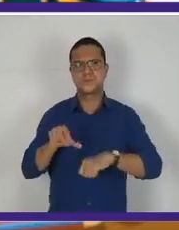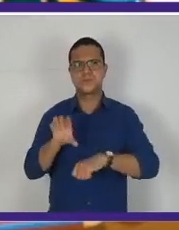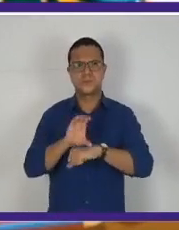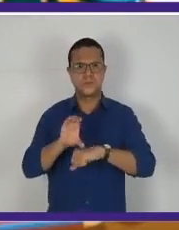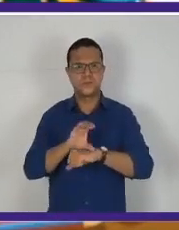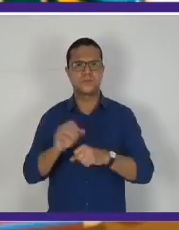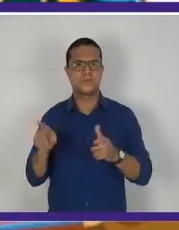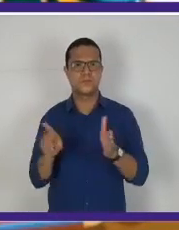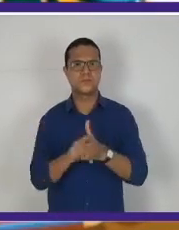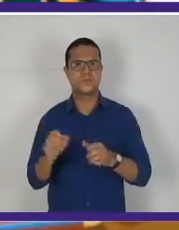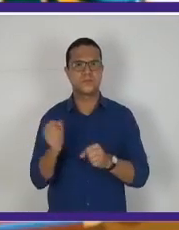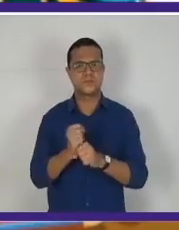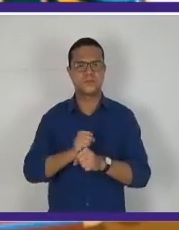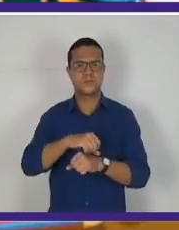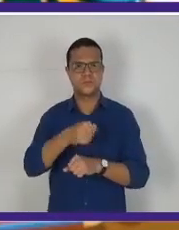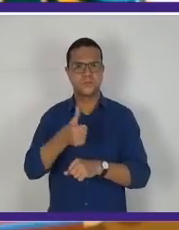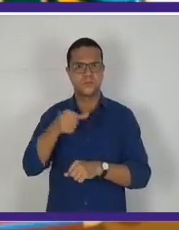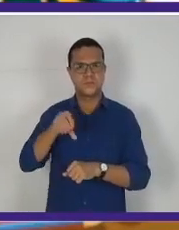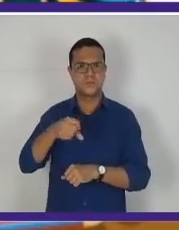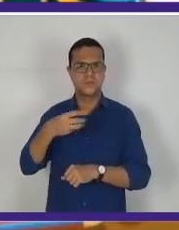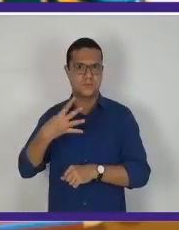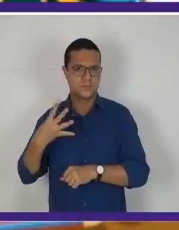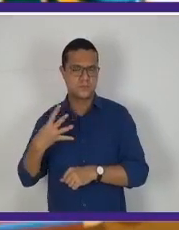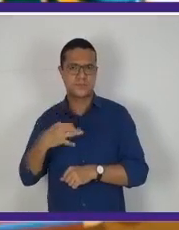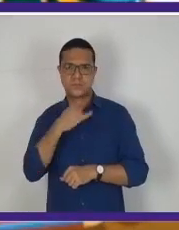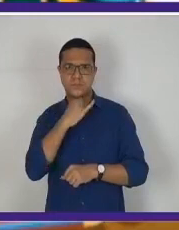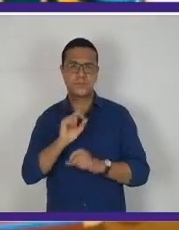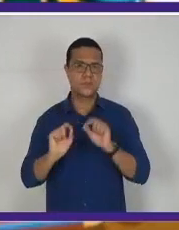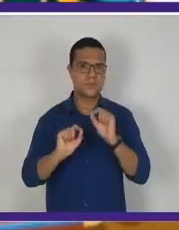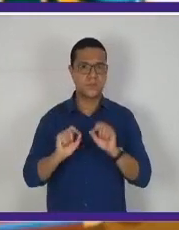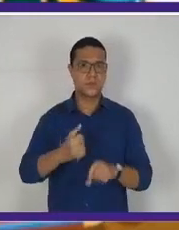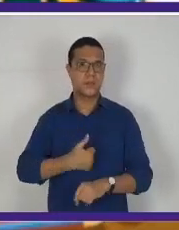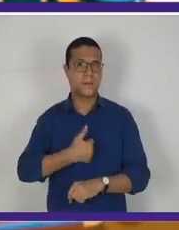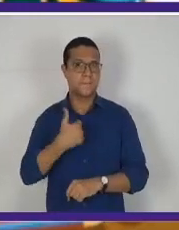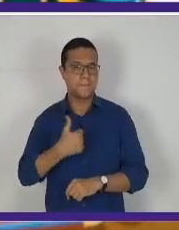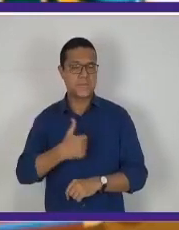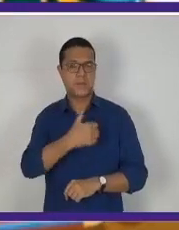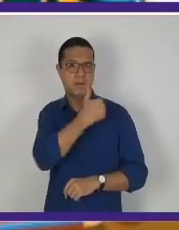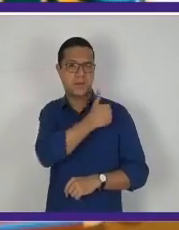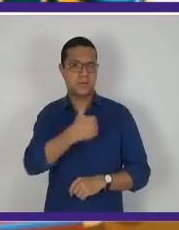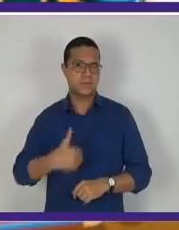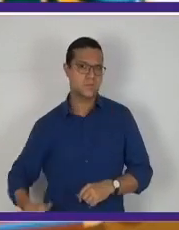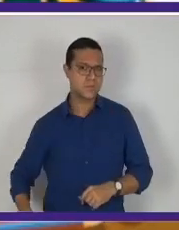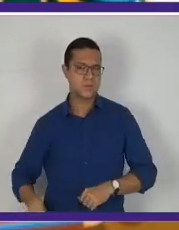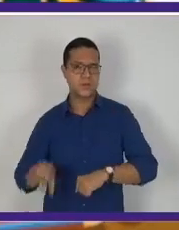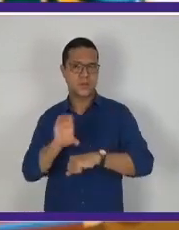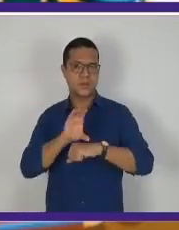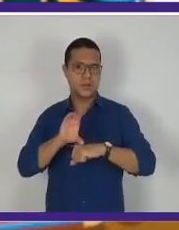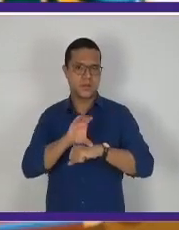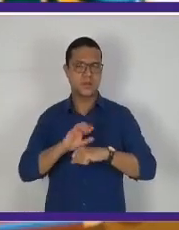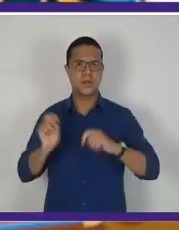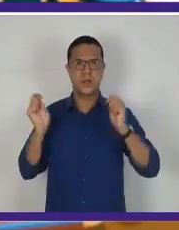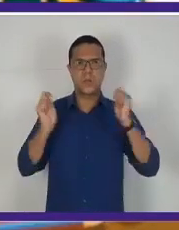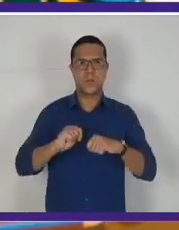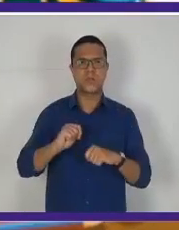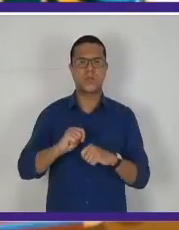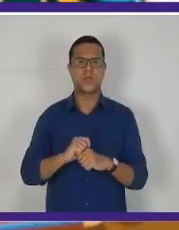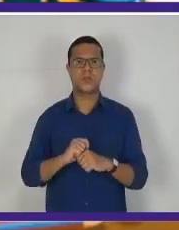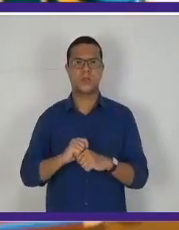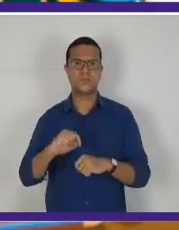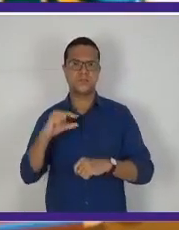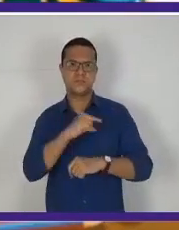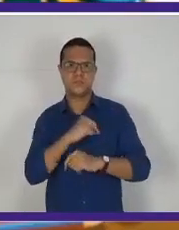de 1934, ela traz um artigo que diz que o primeiro presidente constituinte poderia ser eleito de forma